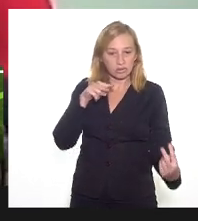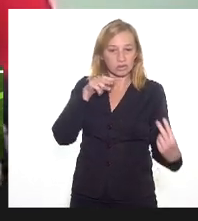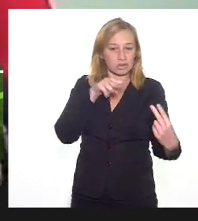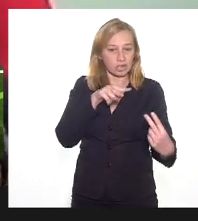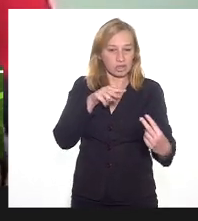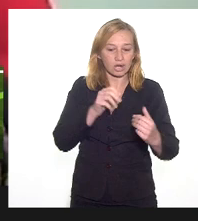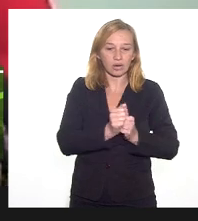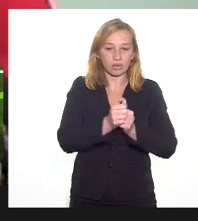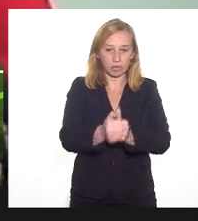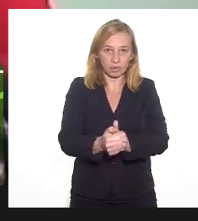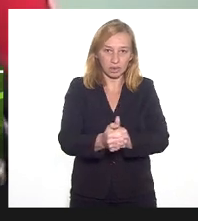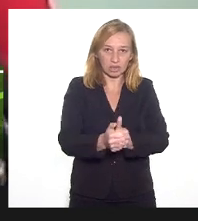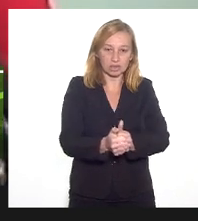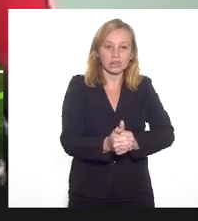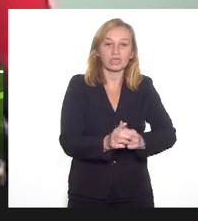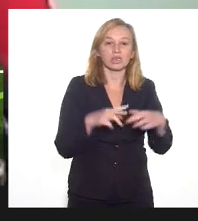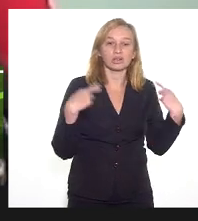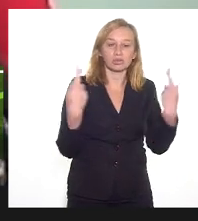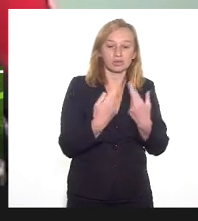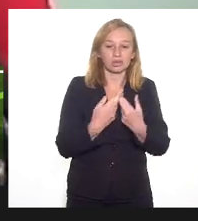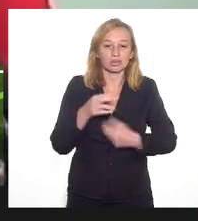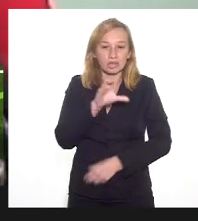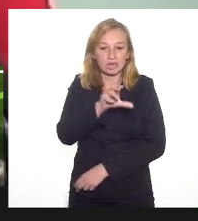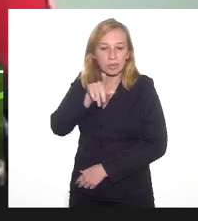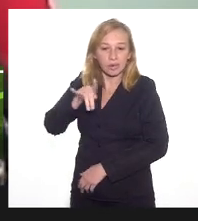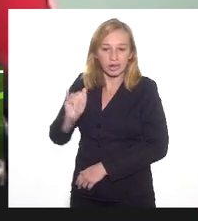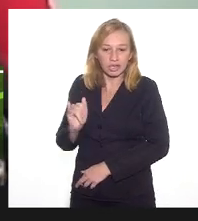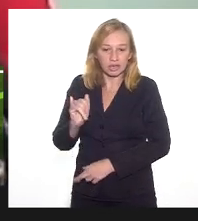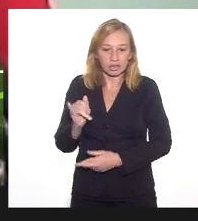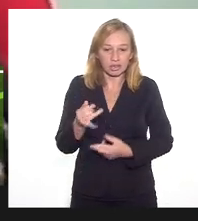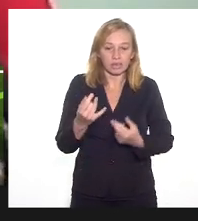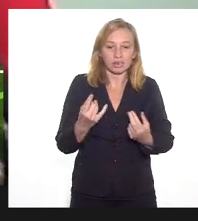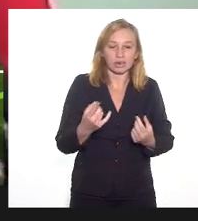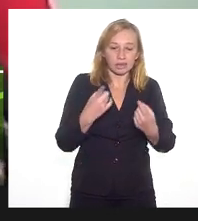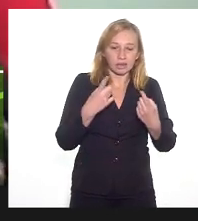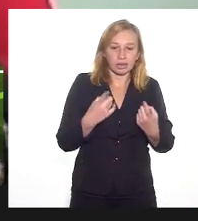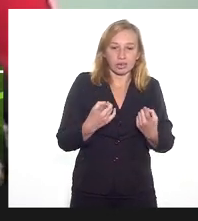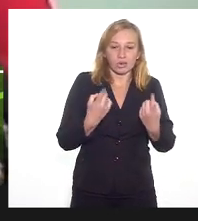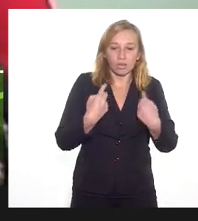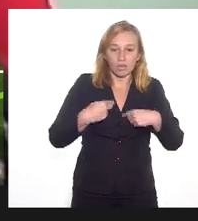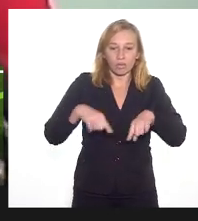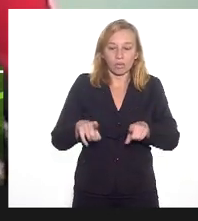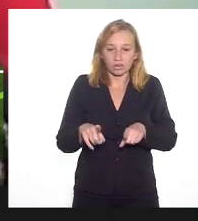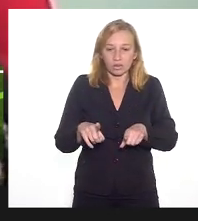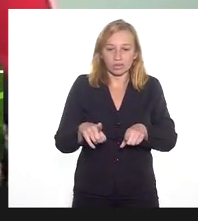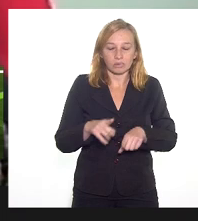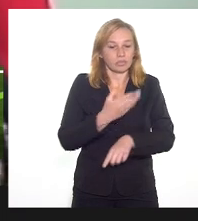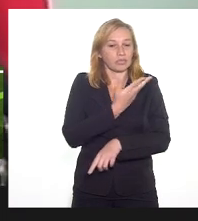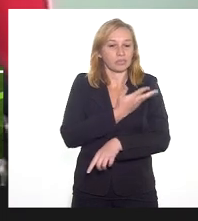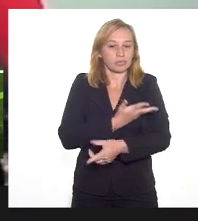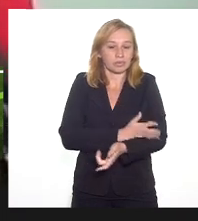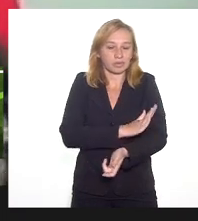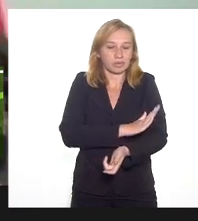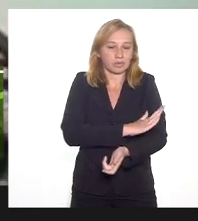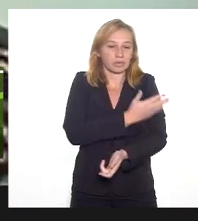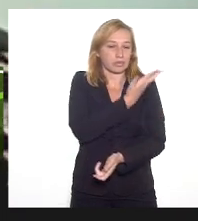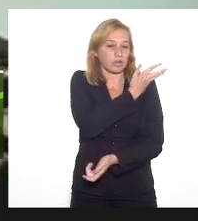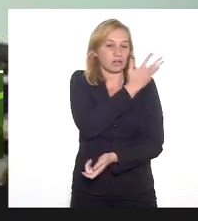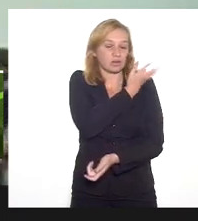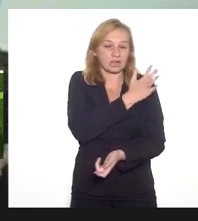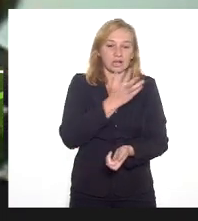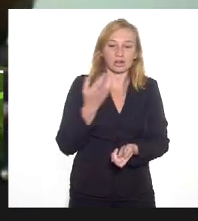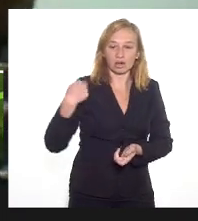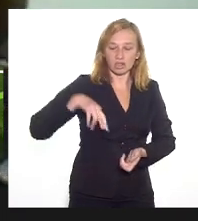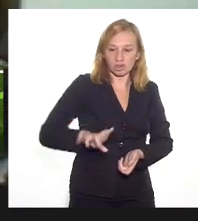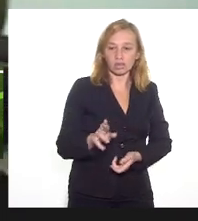audiências da CPI de Intolerância Religiosa, professora Ana Paula Miranda, a